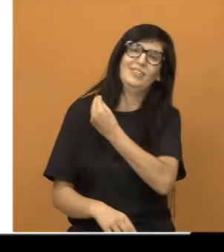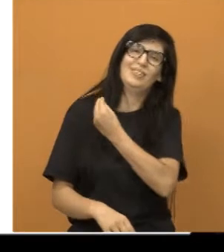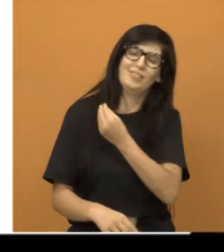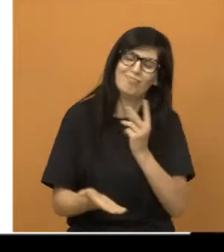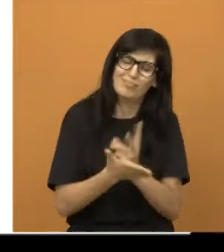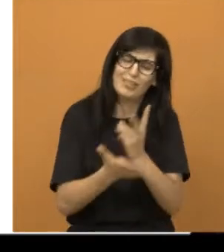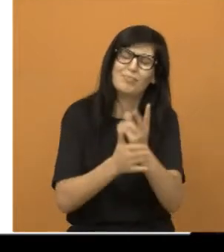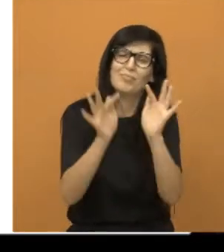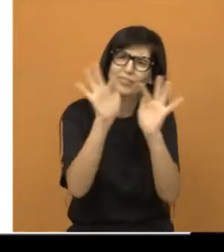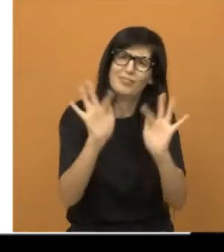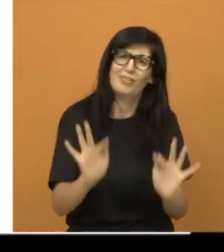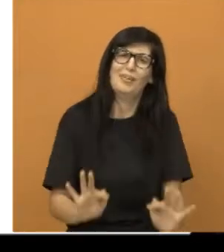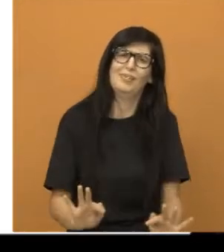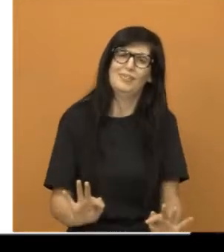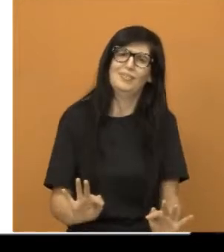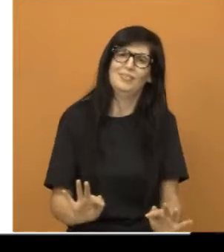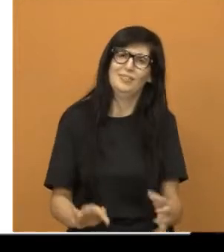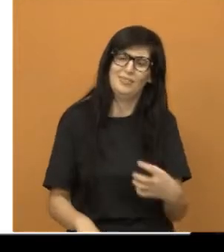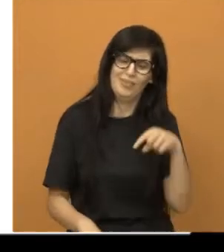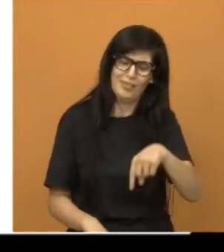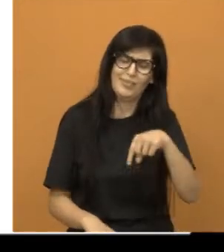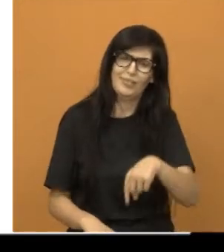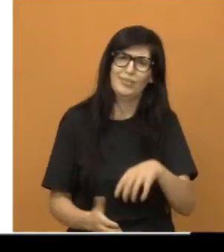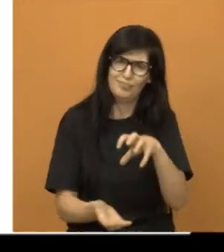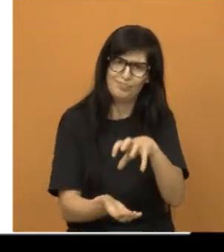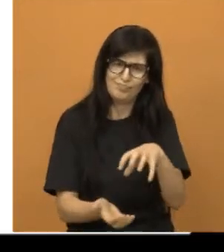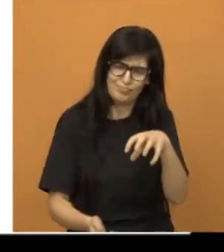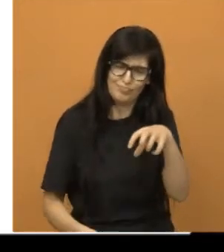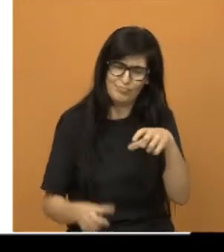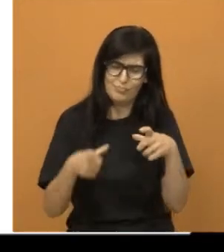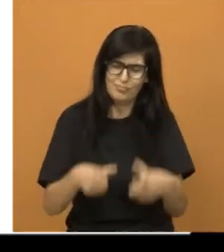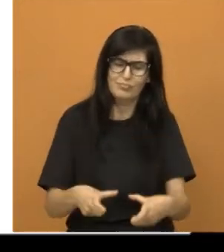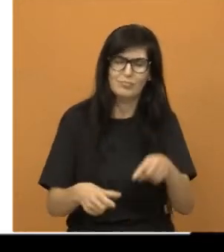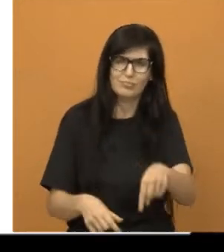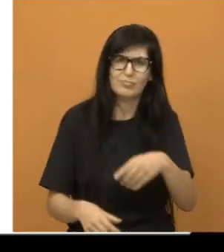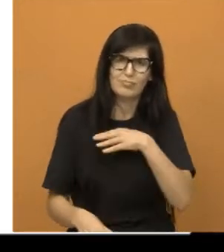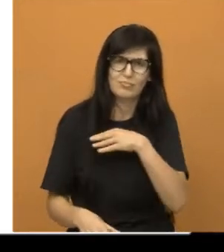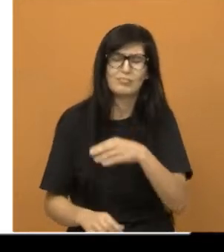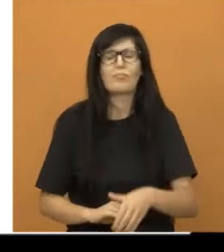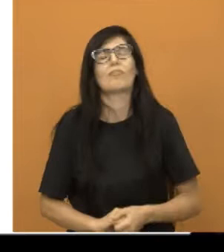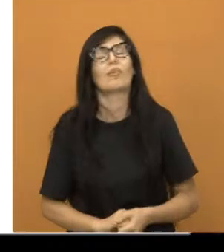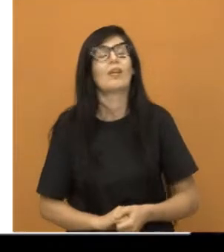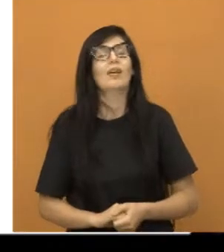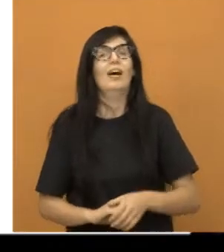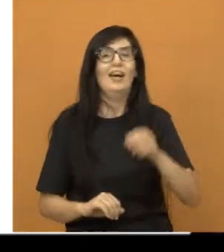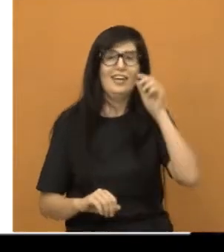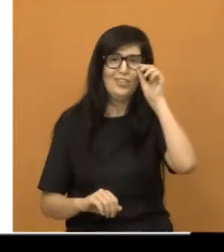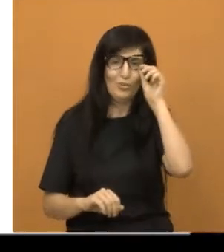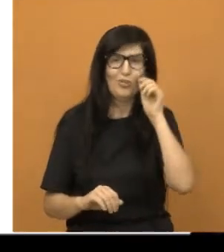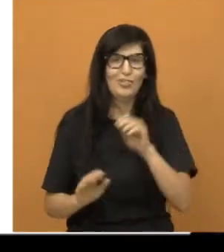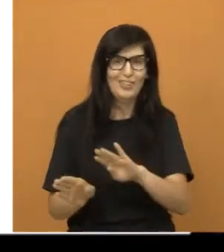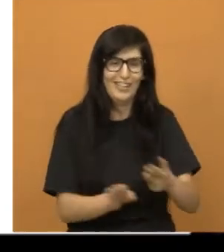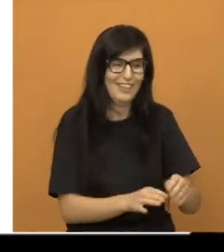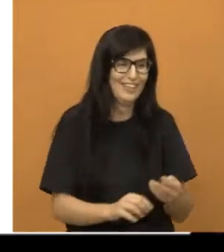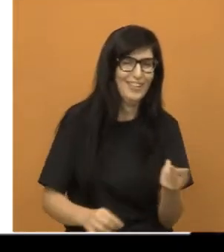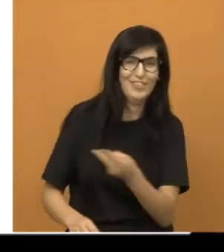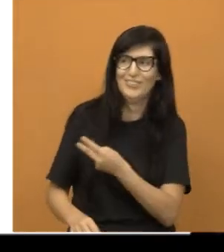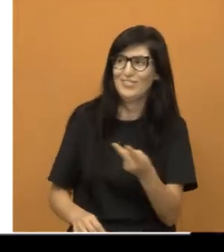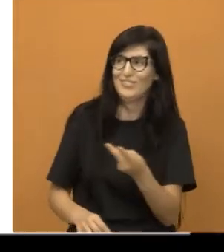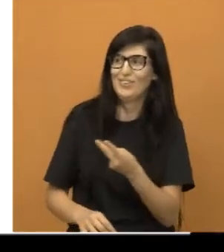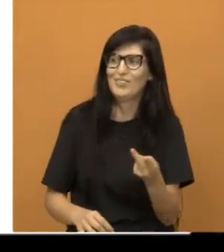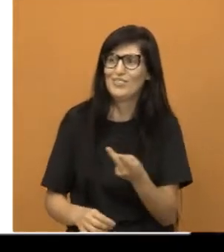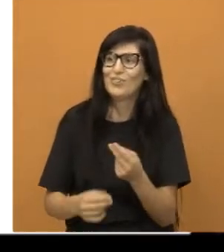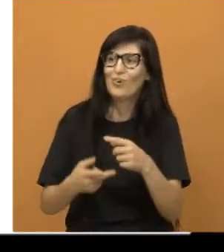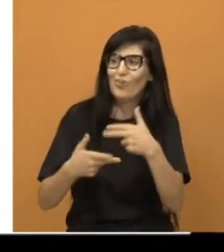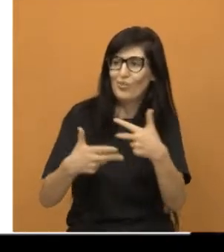de mencionar dois momentos importantes que me faz eu gostar